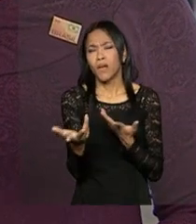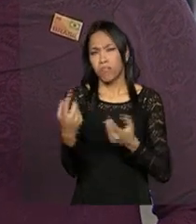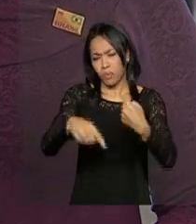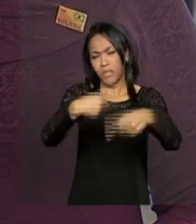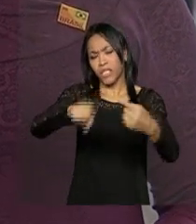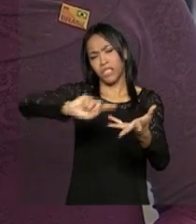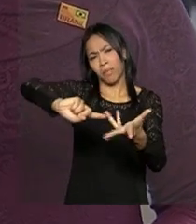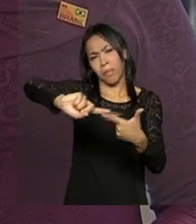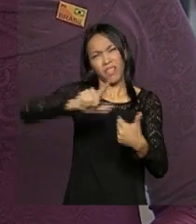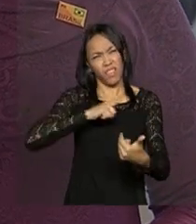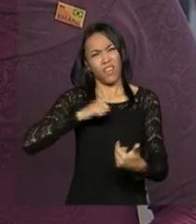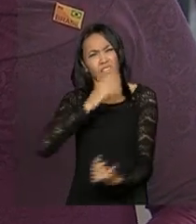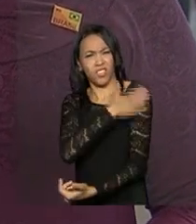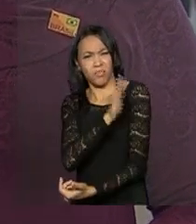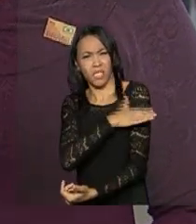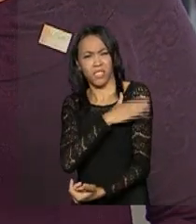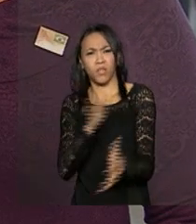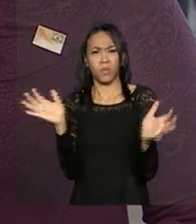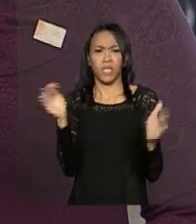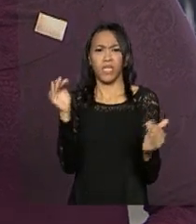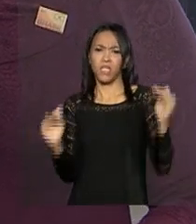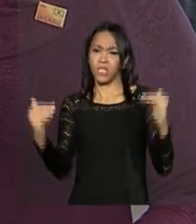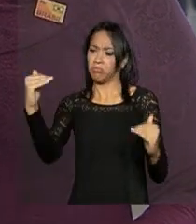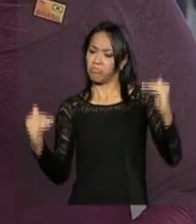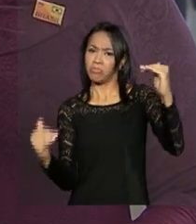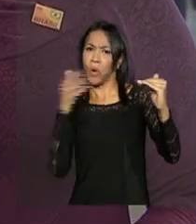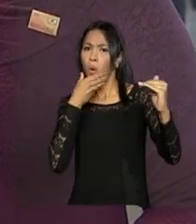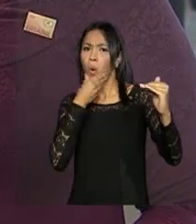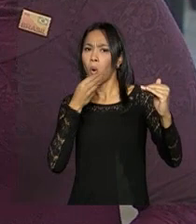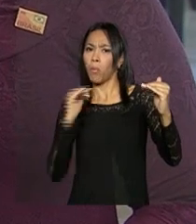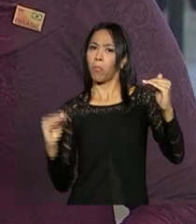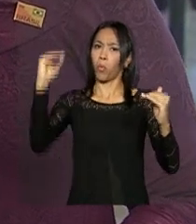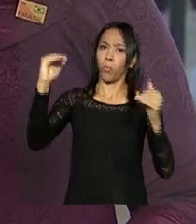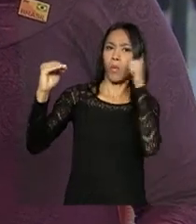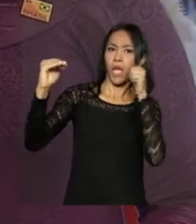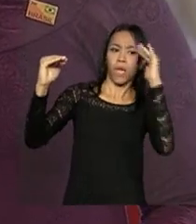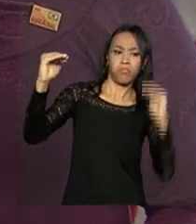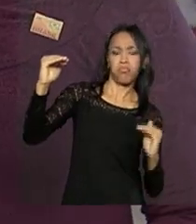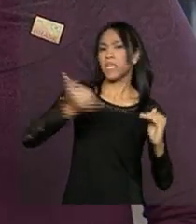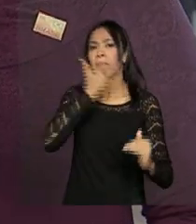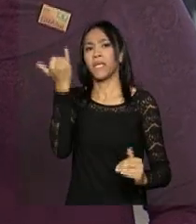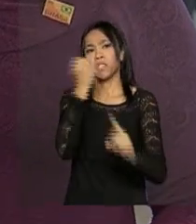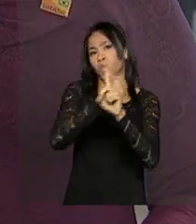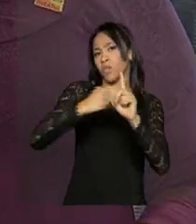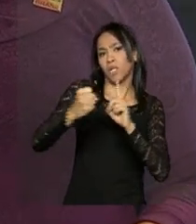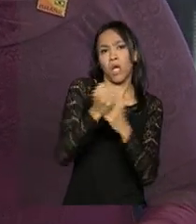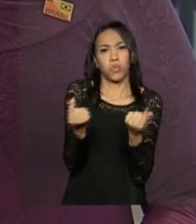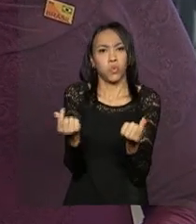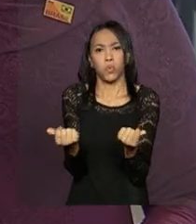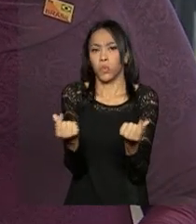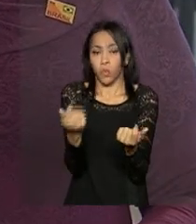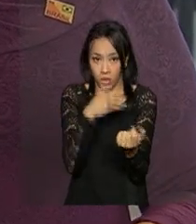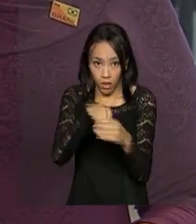ainda existe muita discriminação de gênero no nosso país, independentemente da classe social, do governo? Com